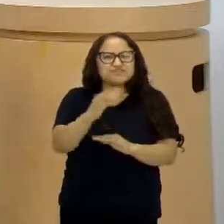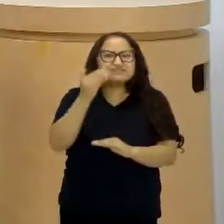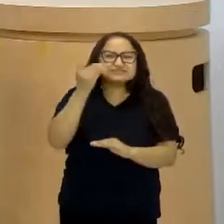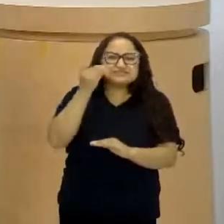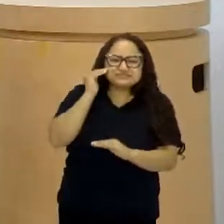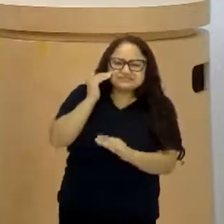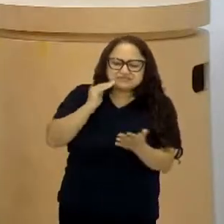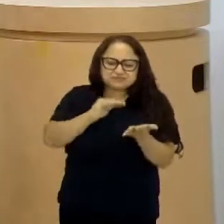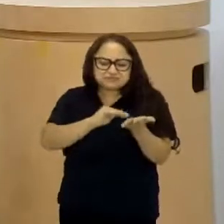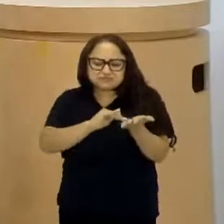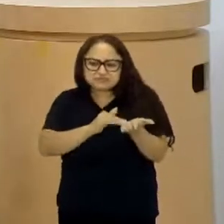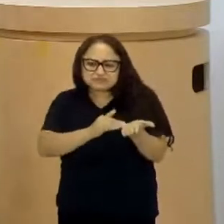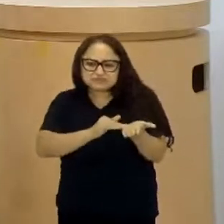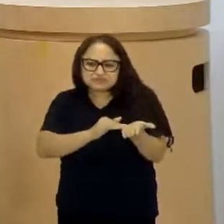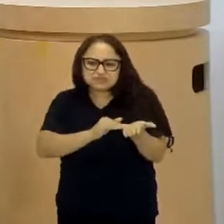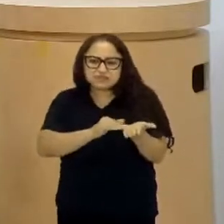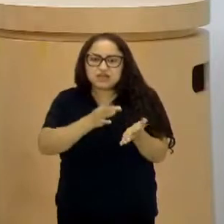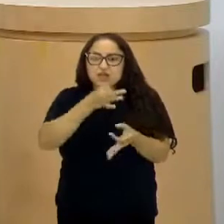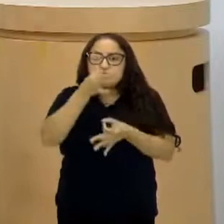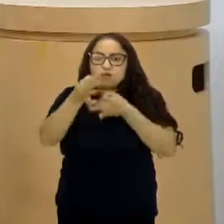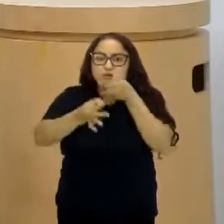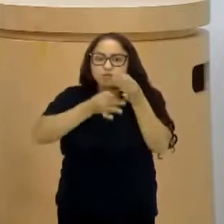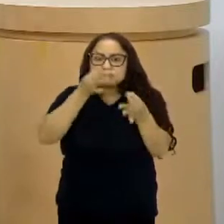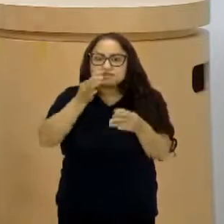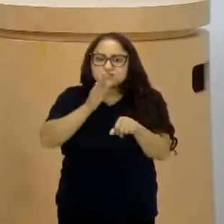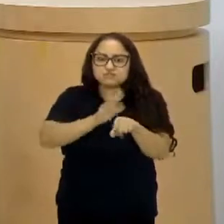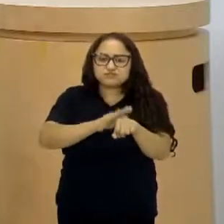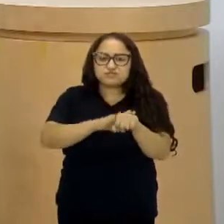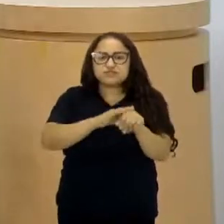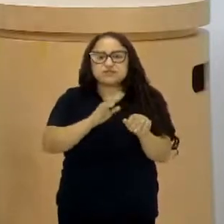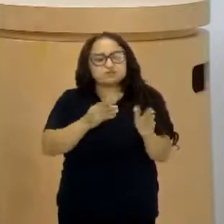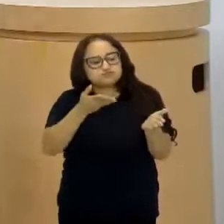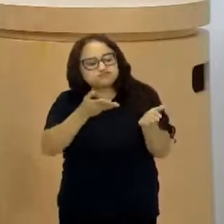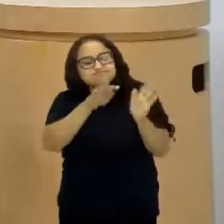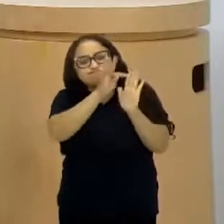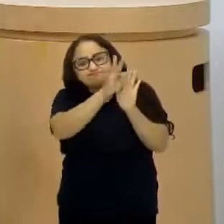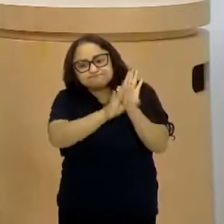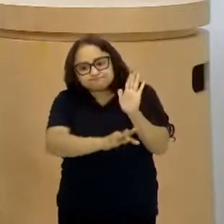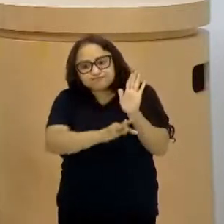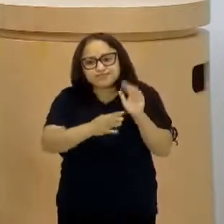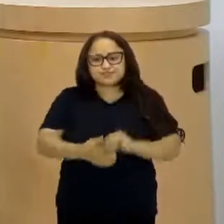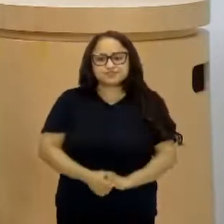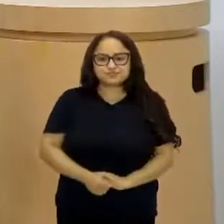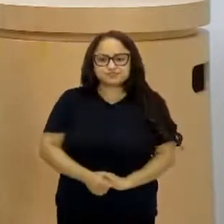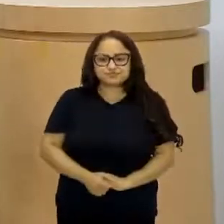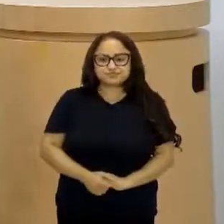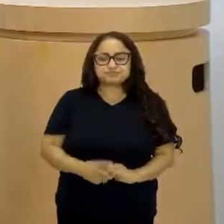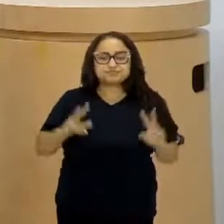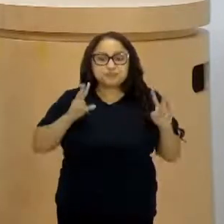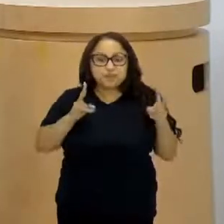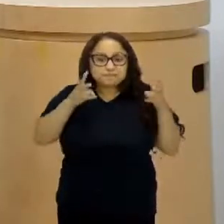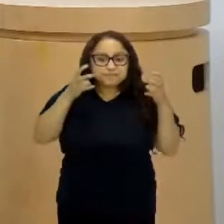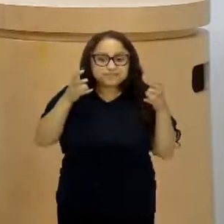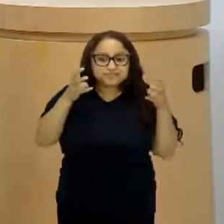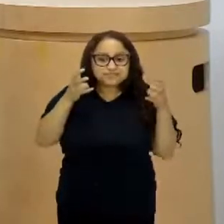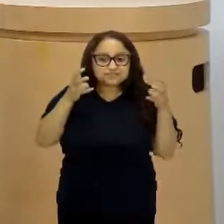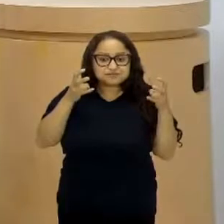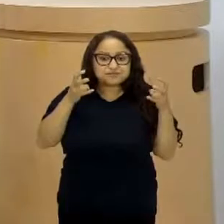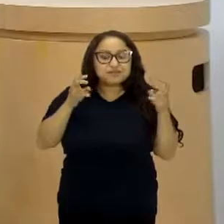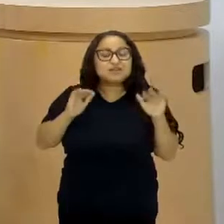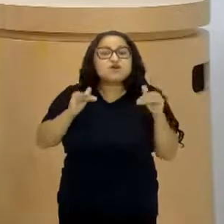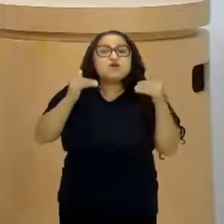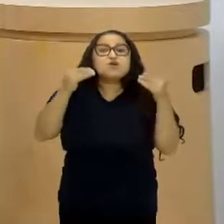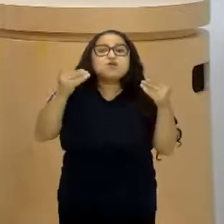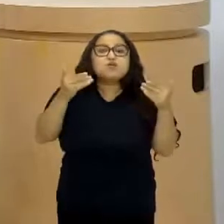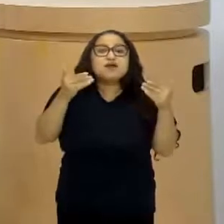construir a sua argumentação a partir de um texto. Então, organizar e perceber quais são